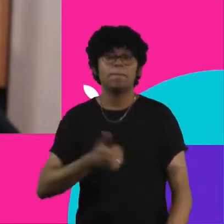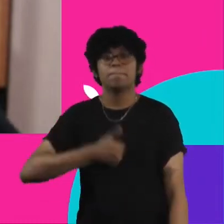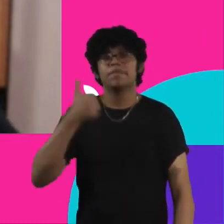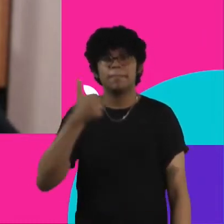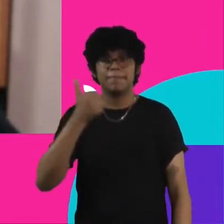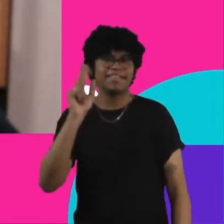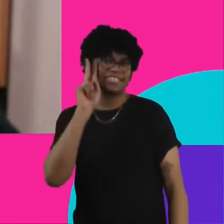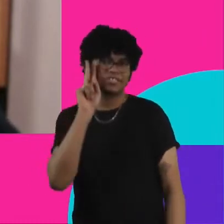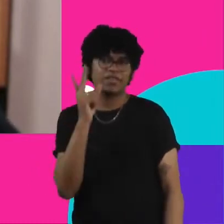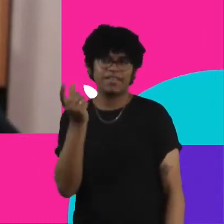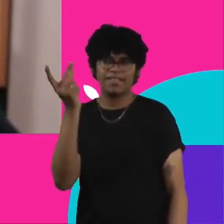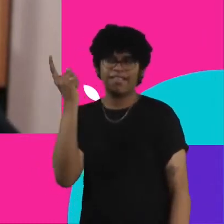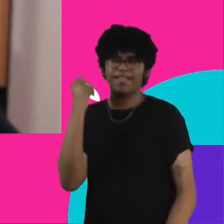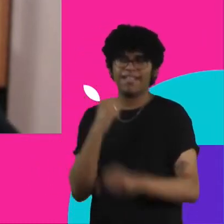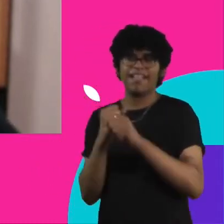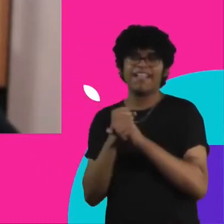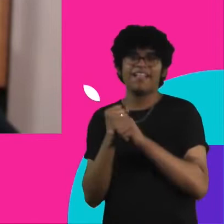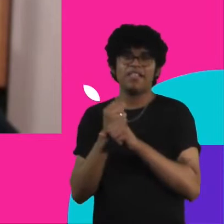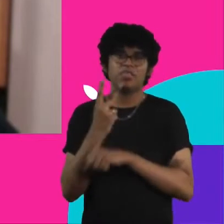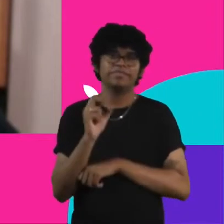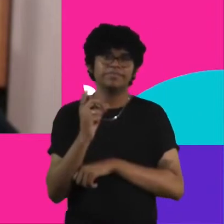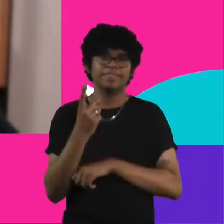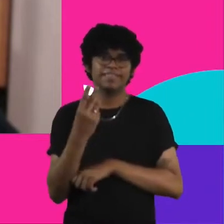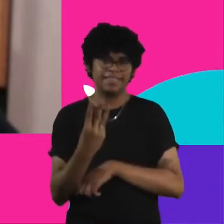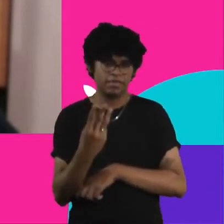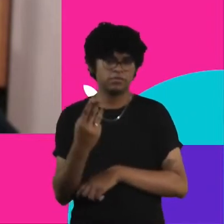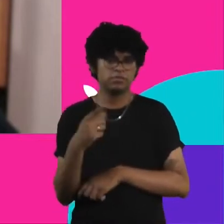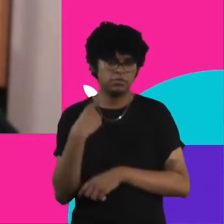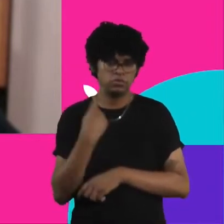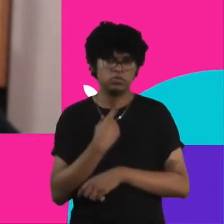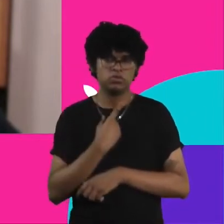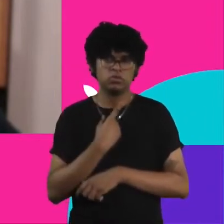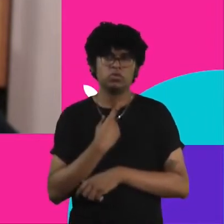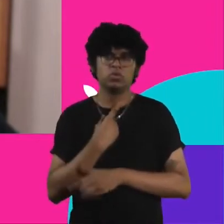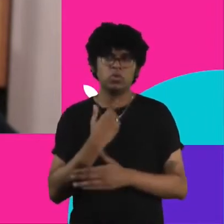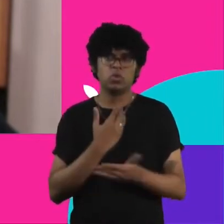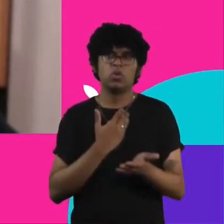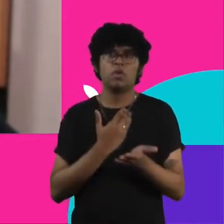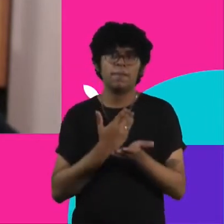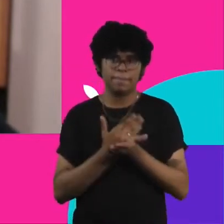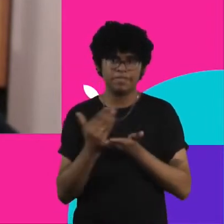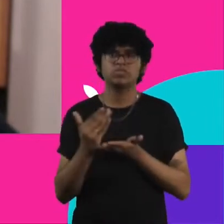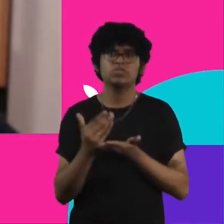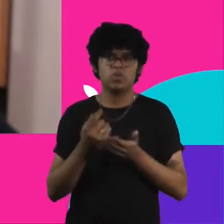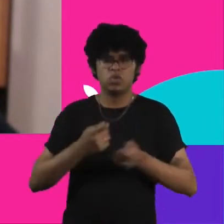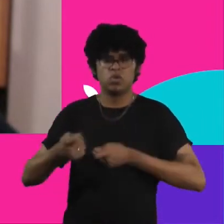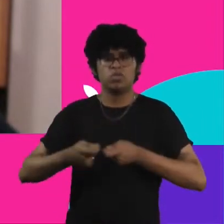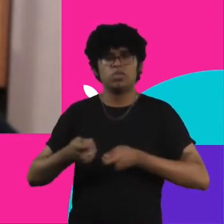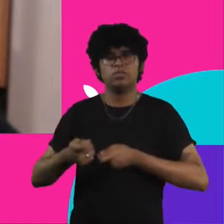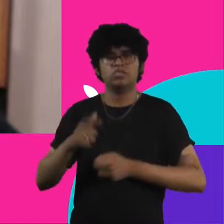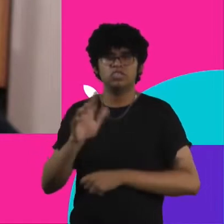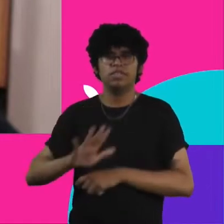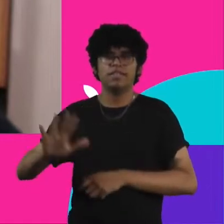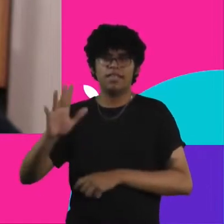lá de 2013, quando a gente começou com a Controladoria Geral do Município na Prefeitura de São Paulo, com